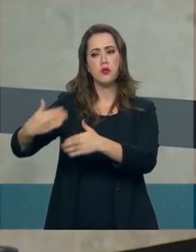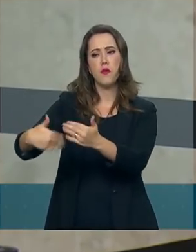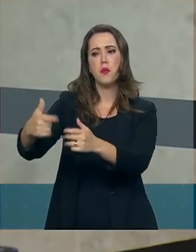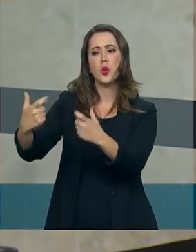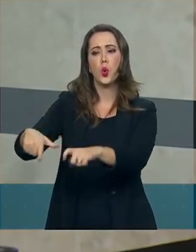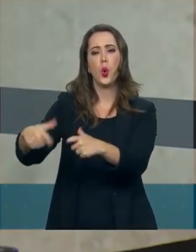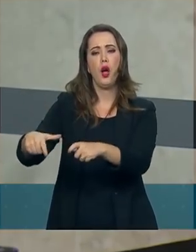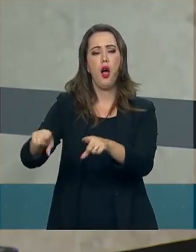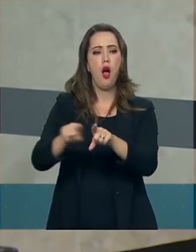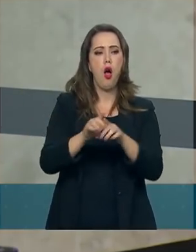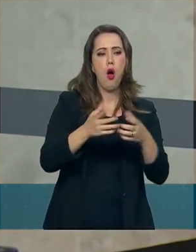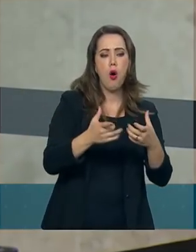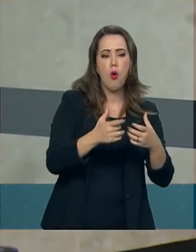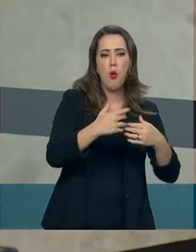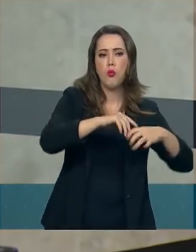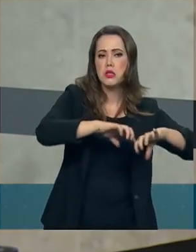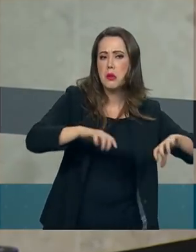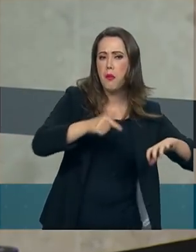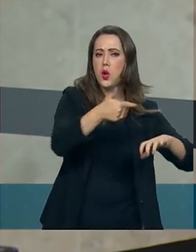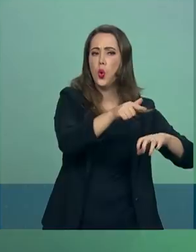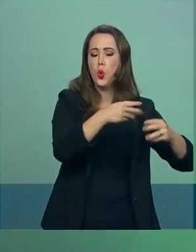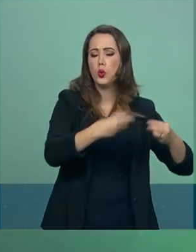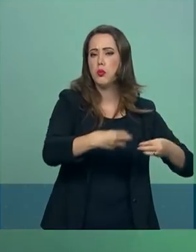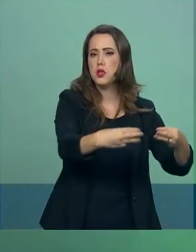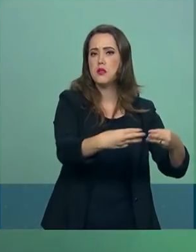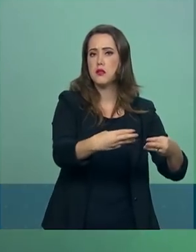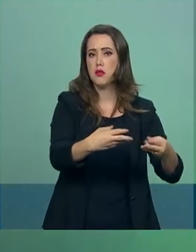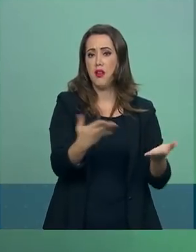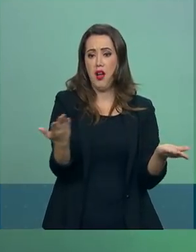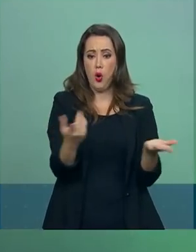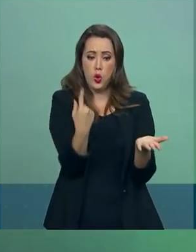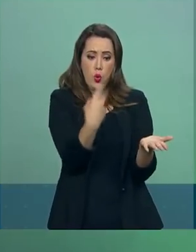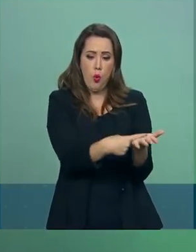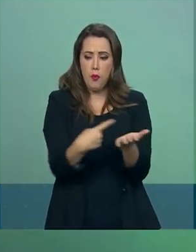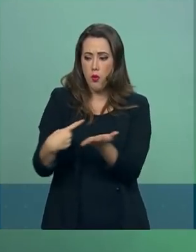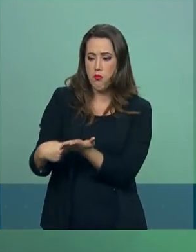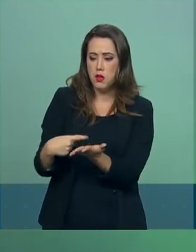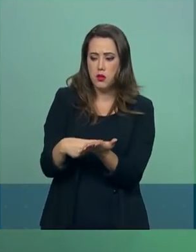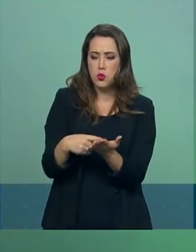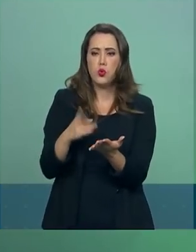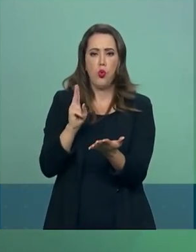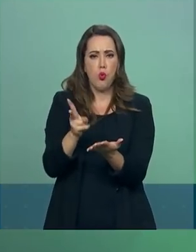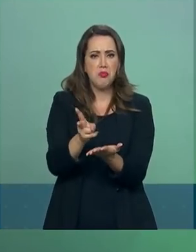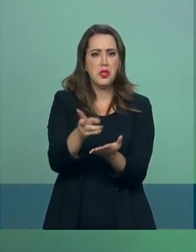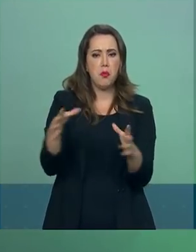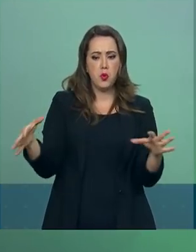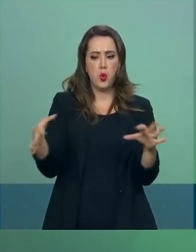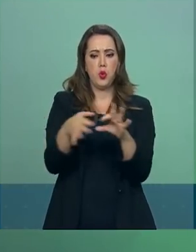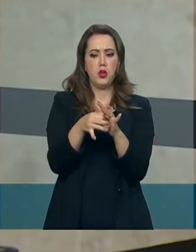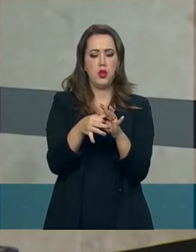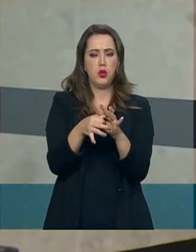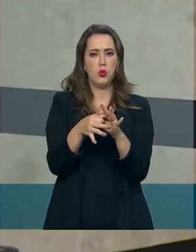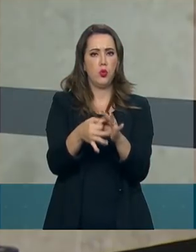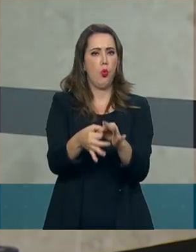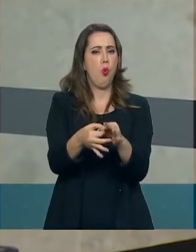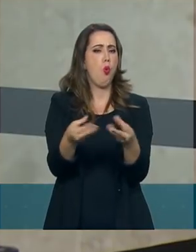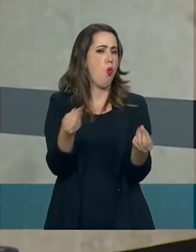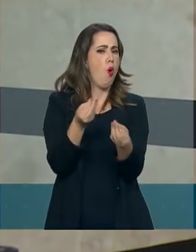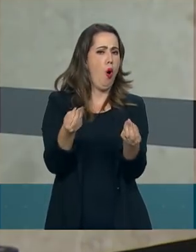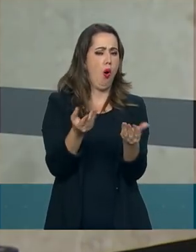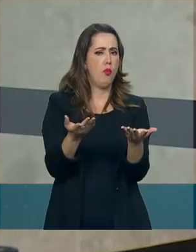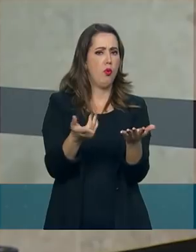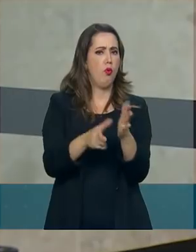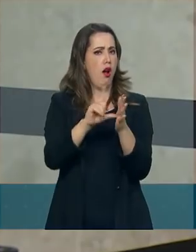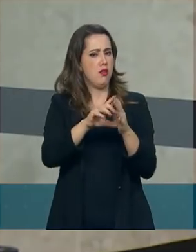Agora, há um acordo no Congresso para que, na verdade, seja mantido. O governo mudou de ideia, como é que vai ficar isso? A MP vai ser votada essa semana no